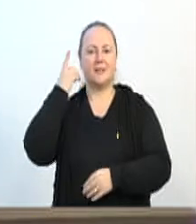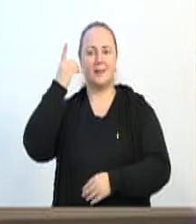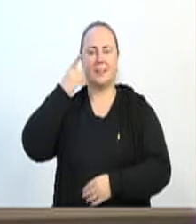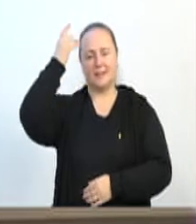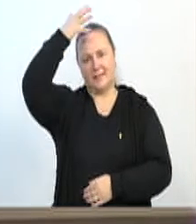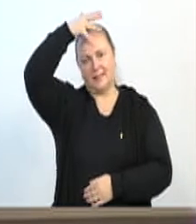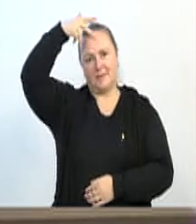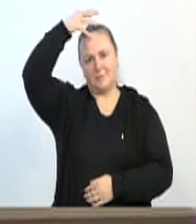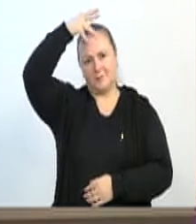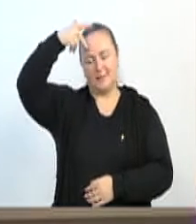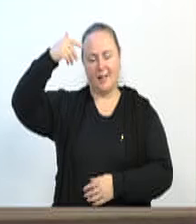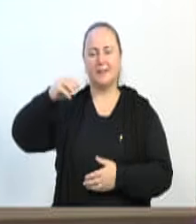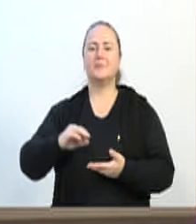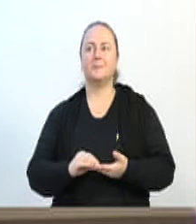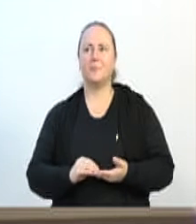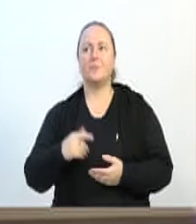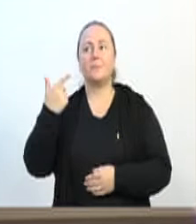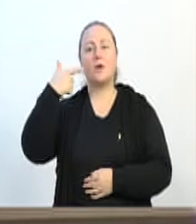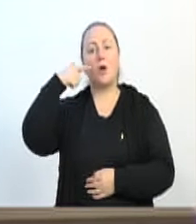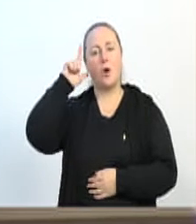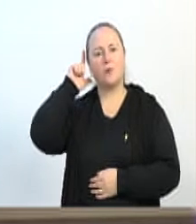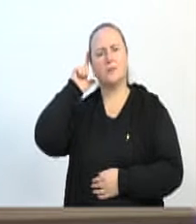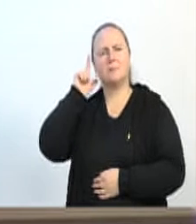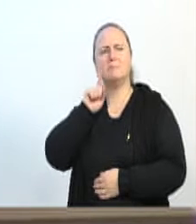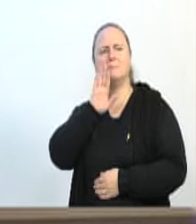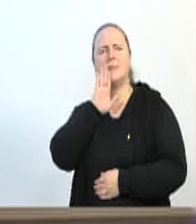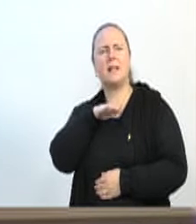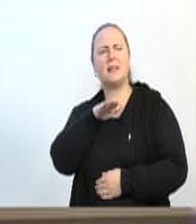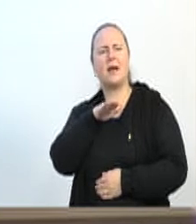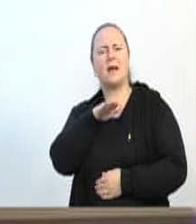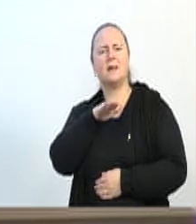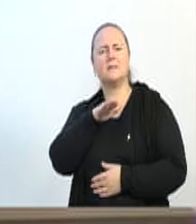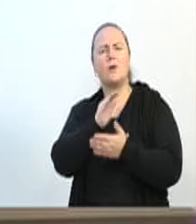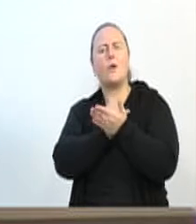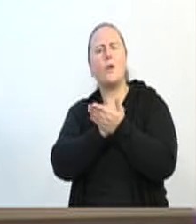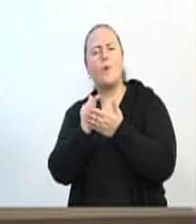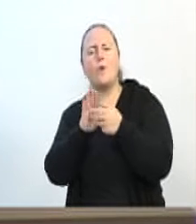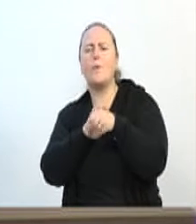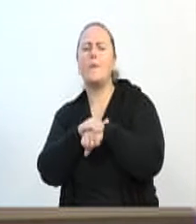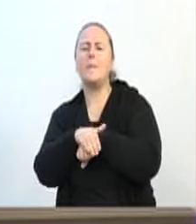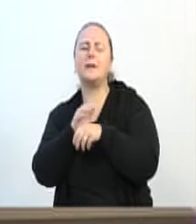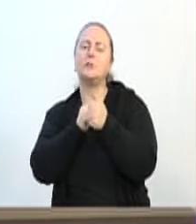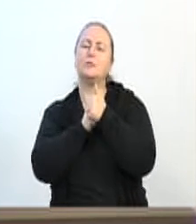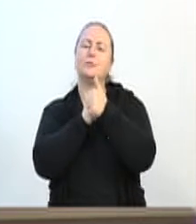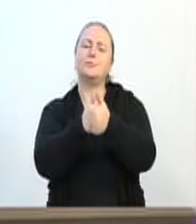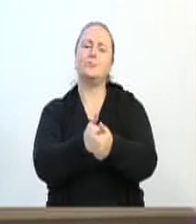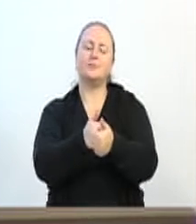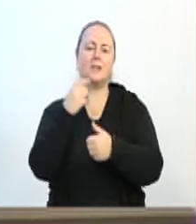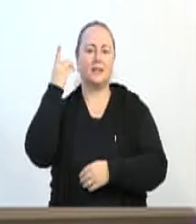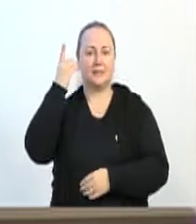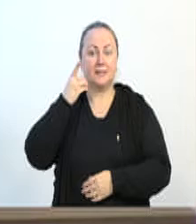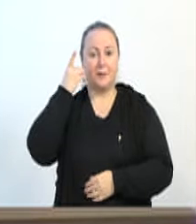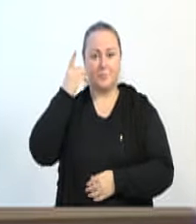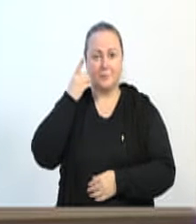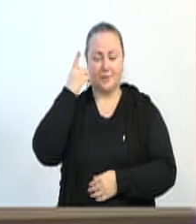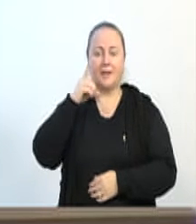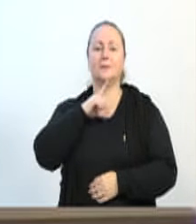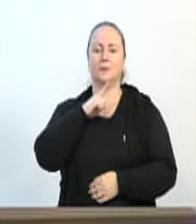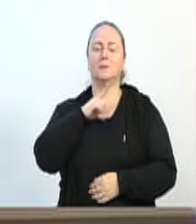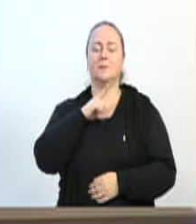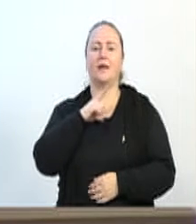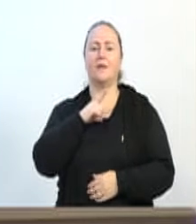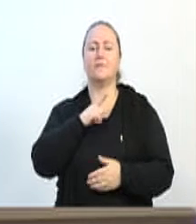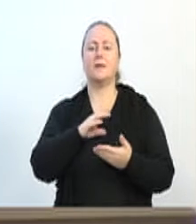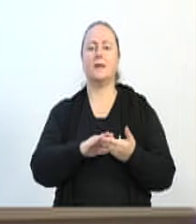Ontem à noite, ontem no final do dia, nós estivemos acompanhando o deputado numa prestação de contas, vereador